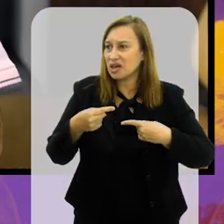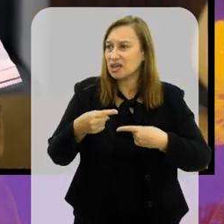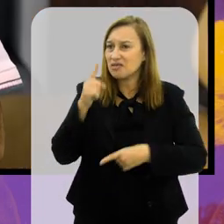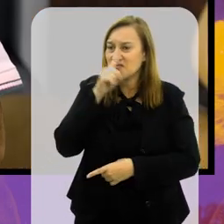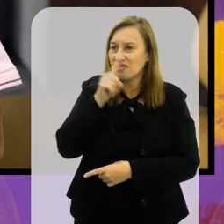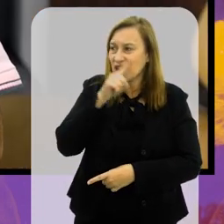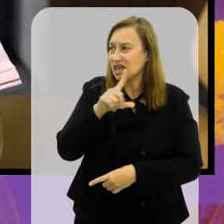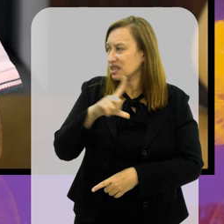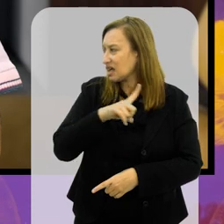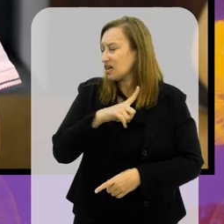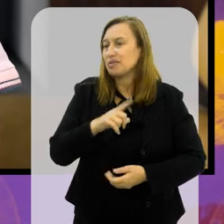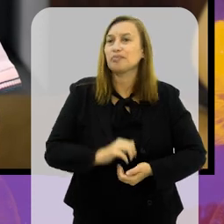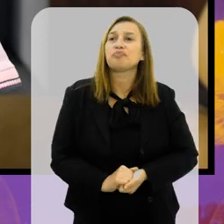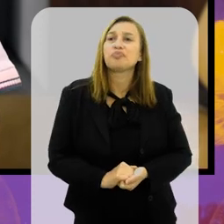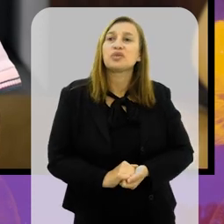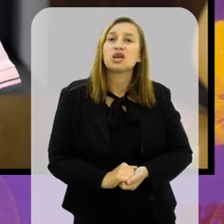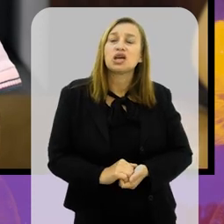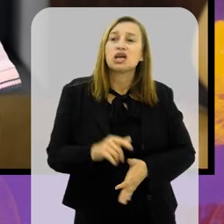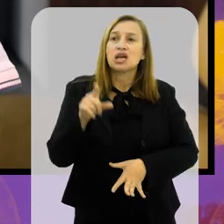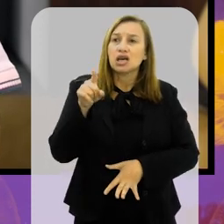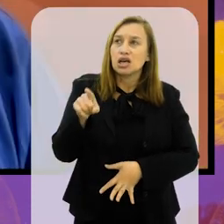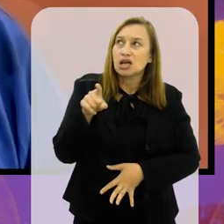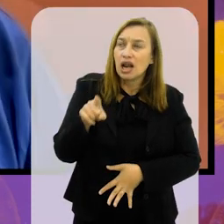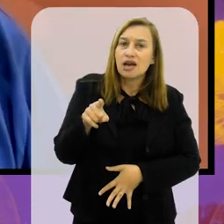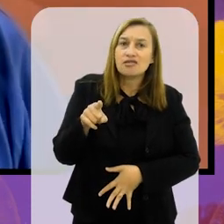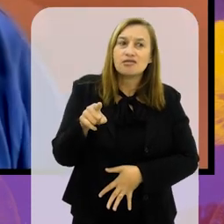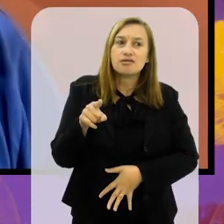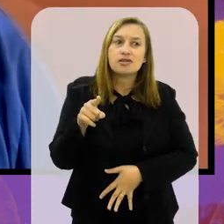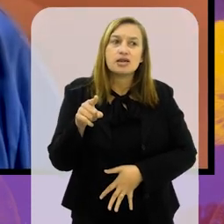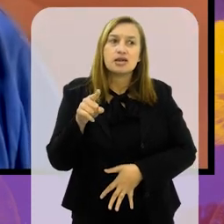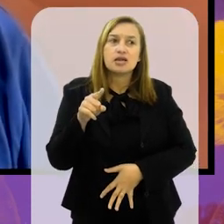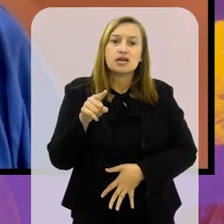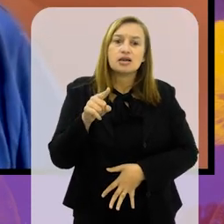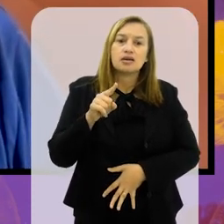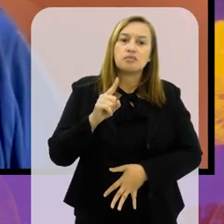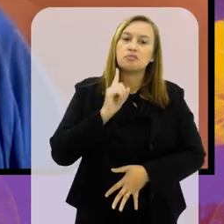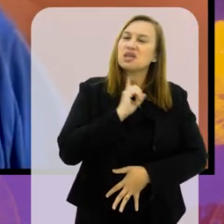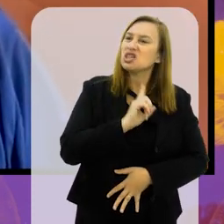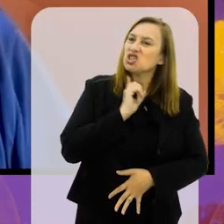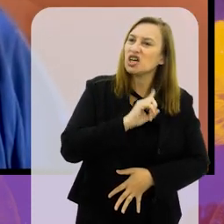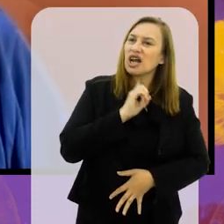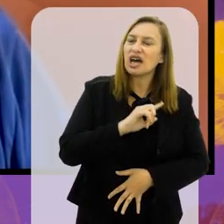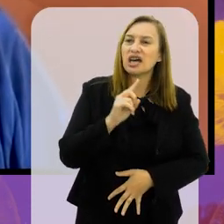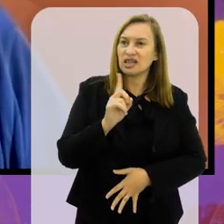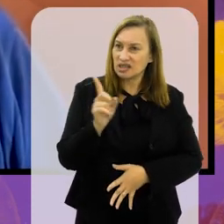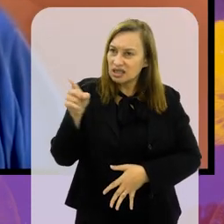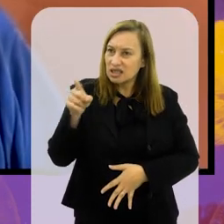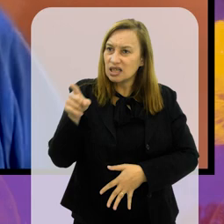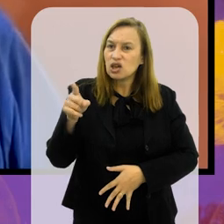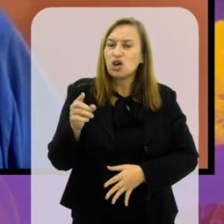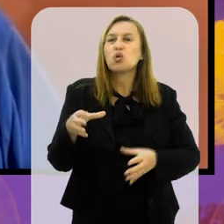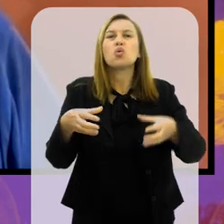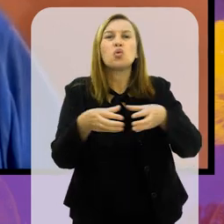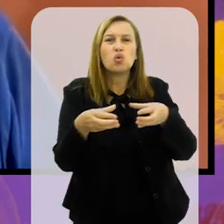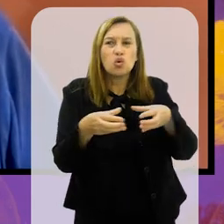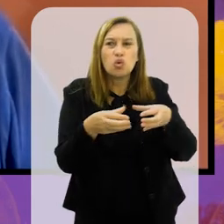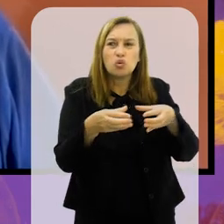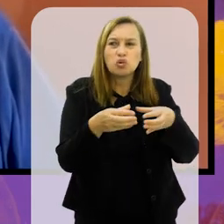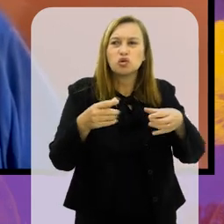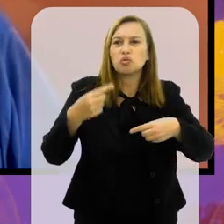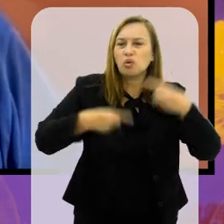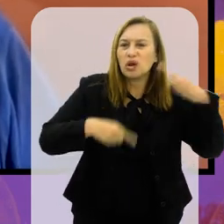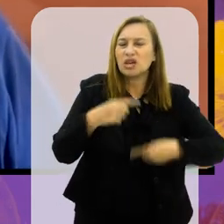vou até te fazer uma pergunta, que é quase, como a gente diz lá em Formiga, Minas Gerais, uma calça riada. Sabe quantos grupos